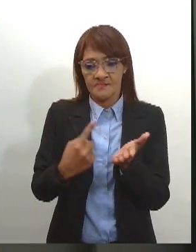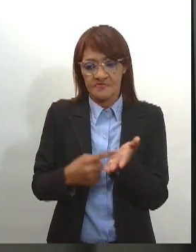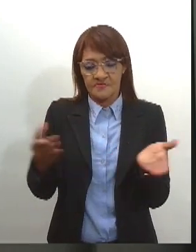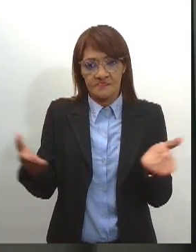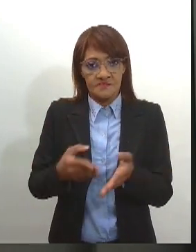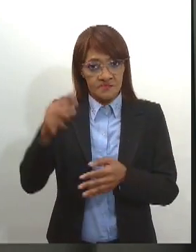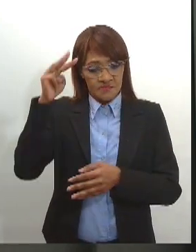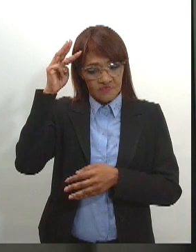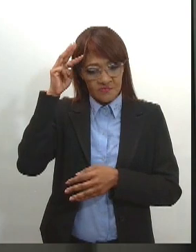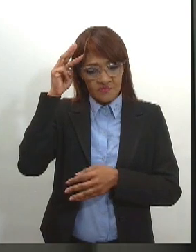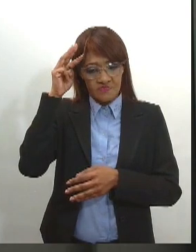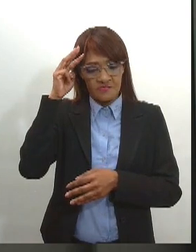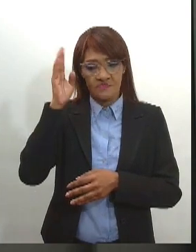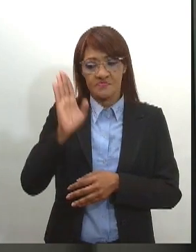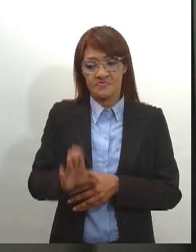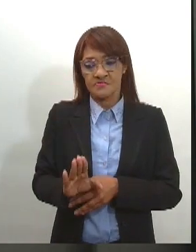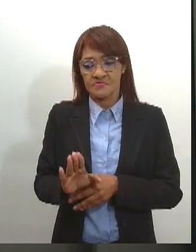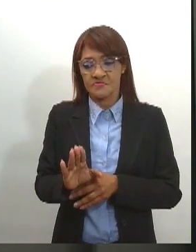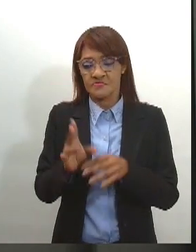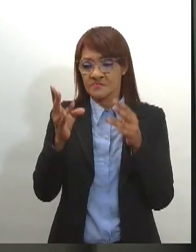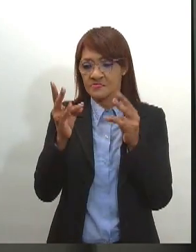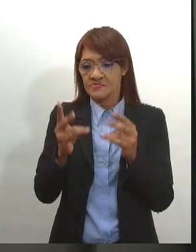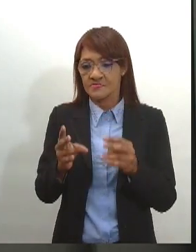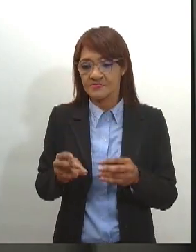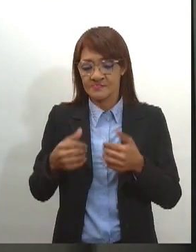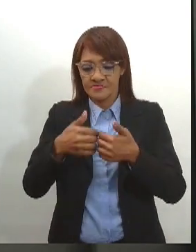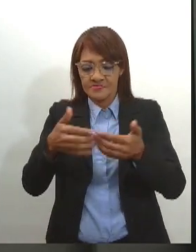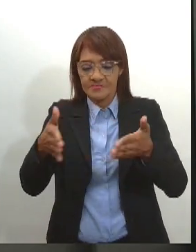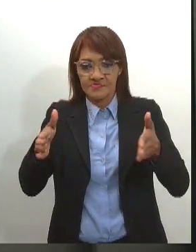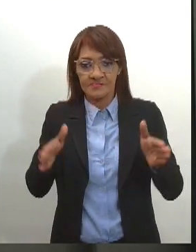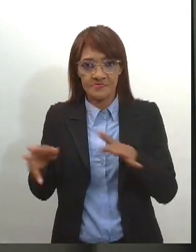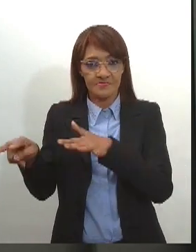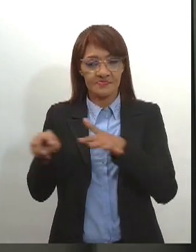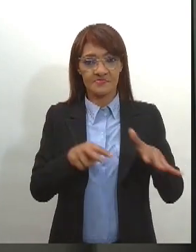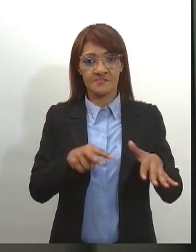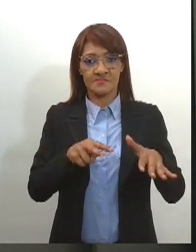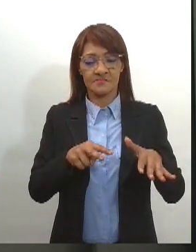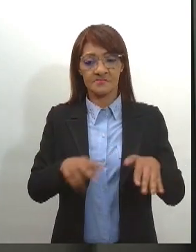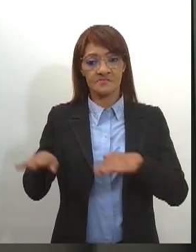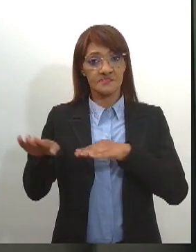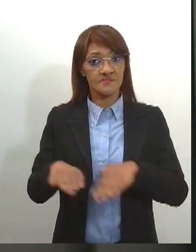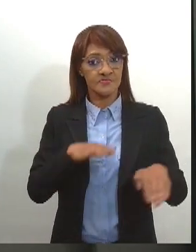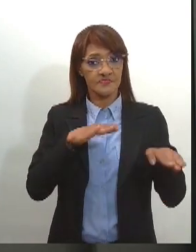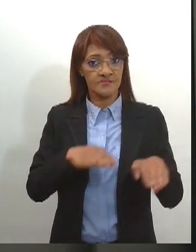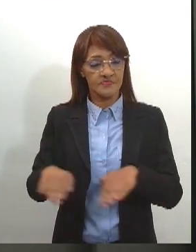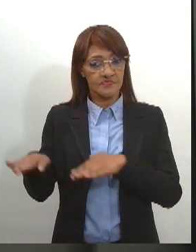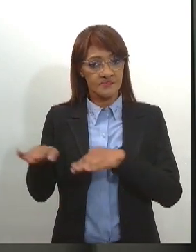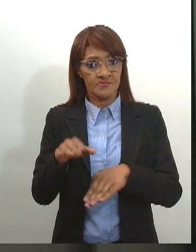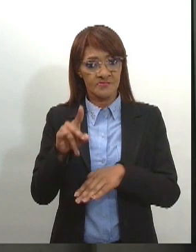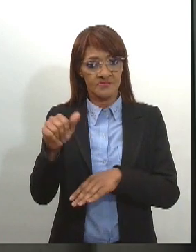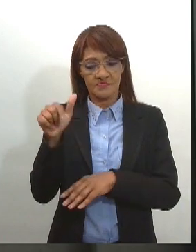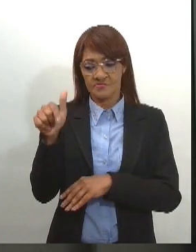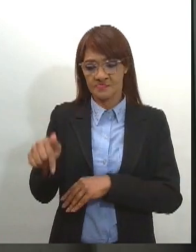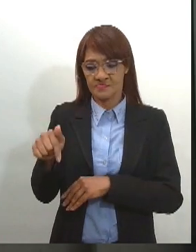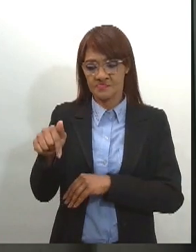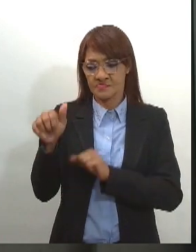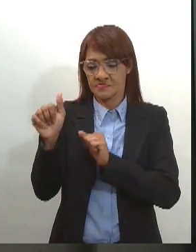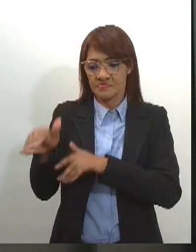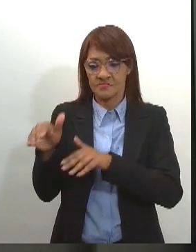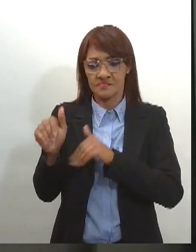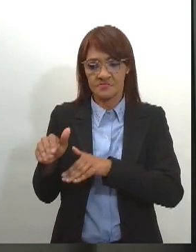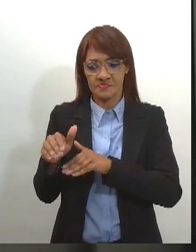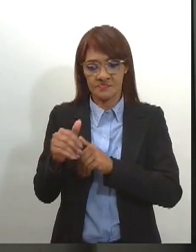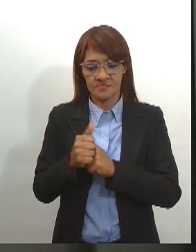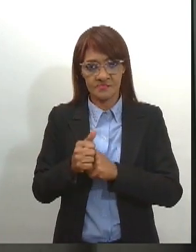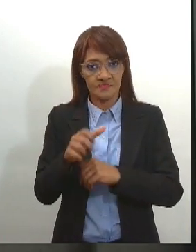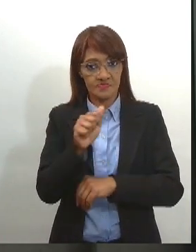definir os últimos detalhes da abertura da Semana da Pátria e do tradicional desfile do dia 7 de setembro, que acontecerá na Avenida Barão de